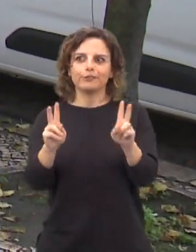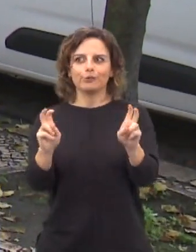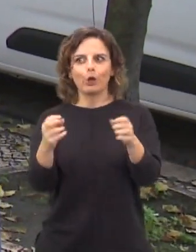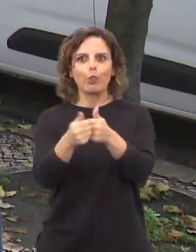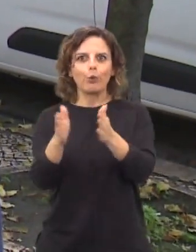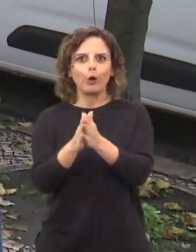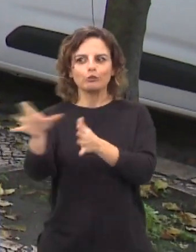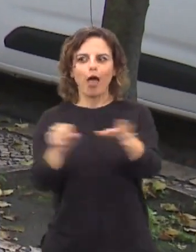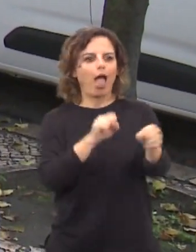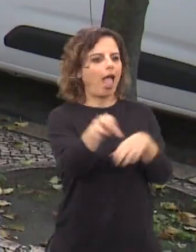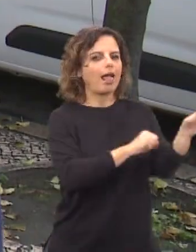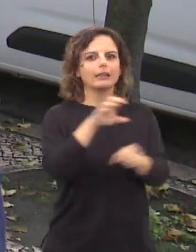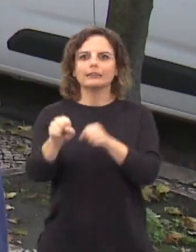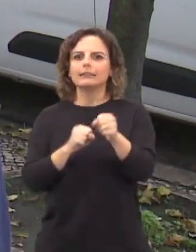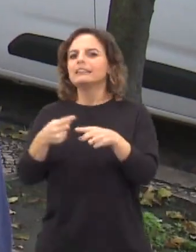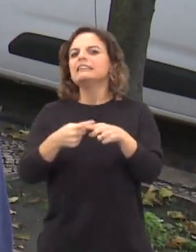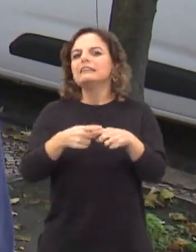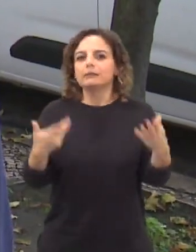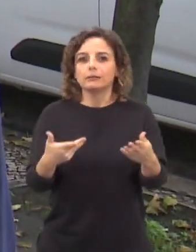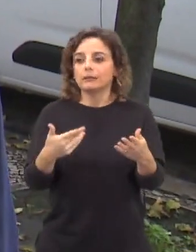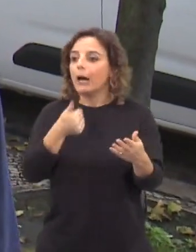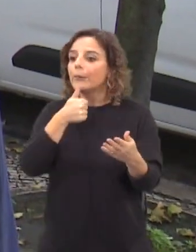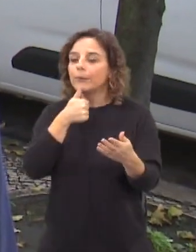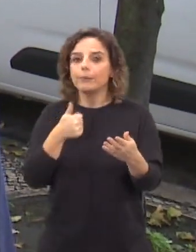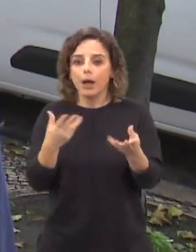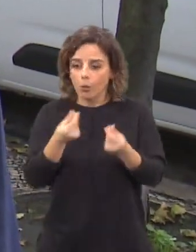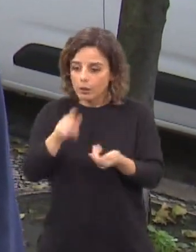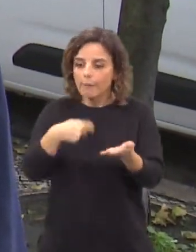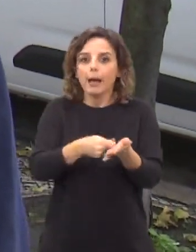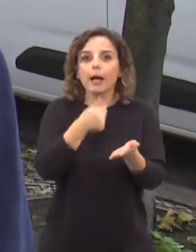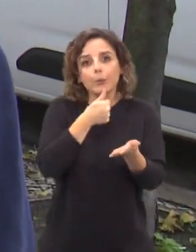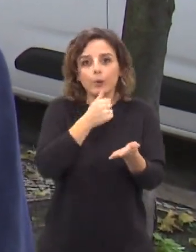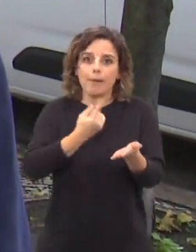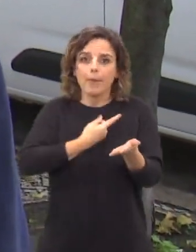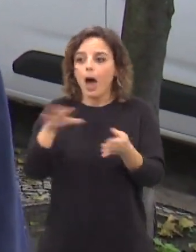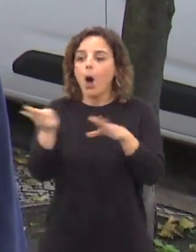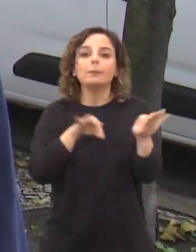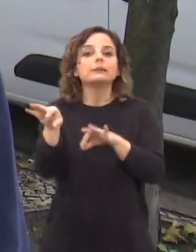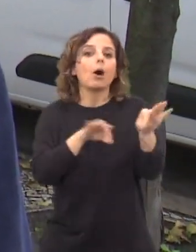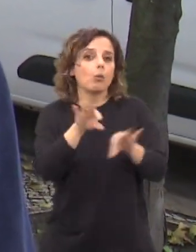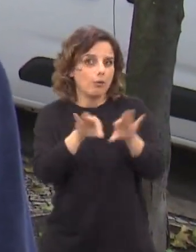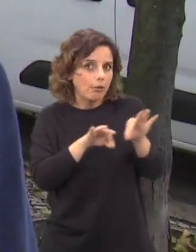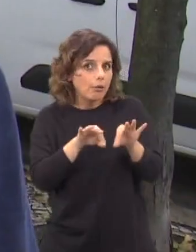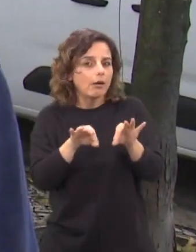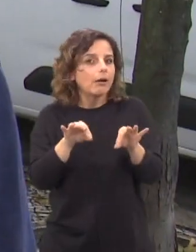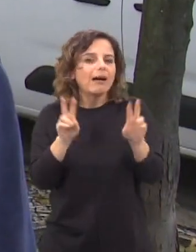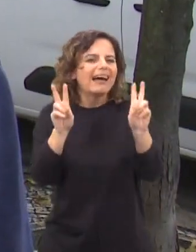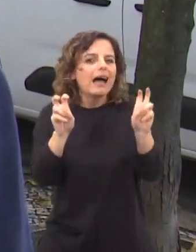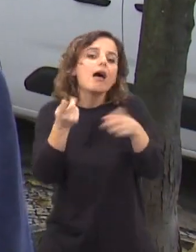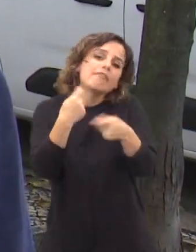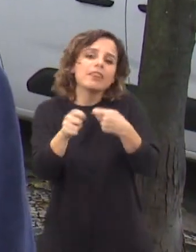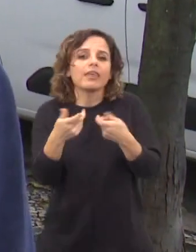e entre eles é o interesse de conseguir pagar as contas e então em fazer opções, que é vender